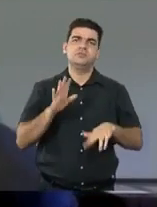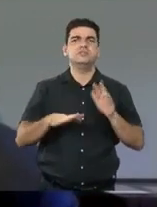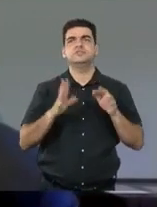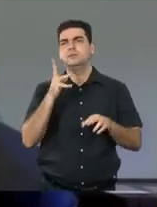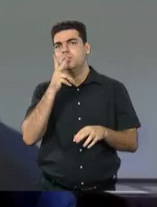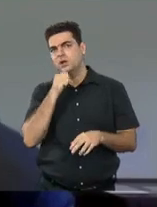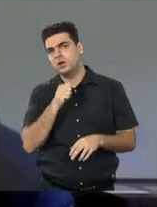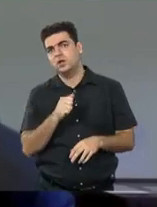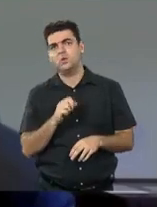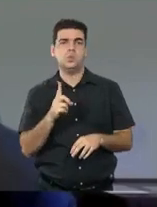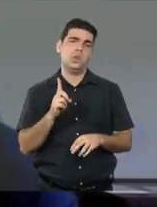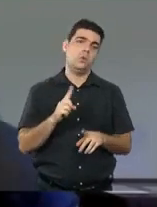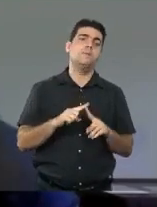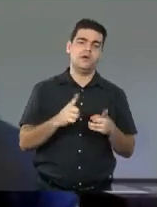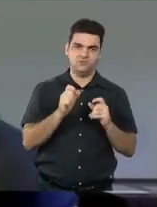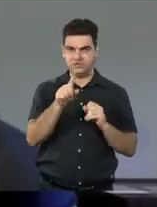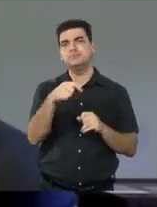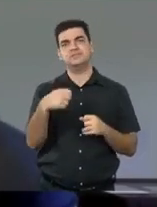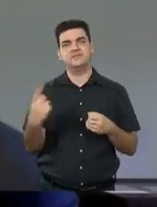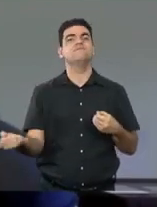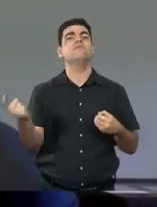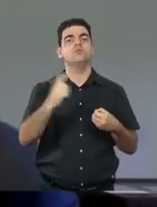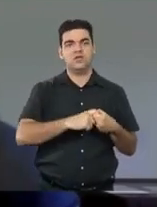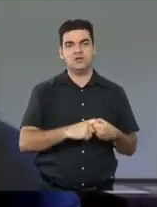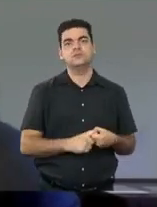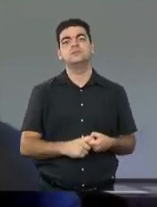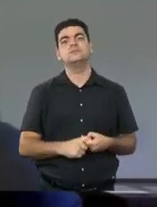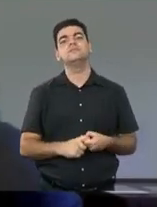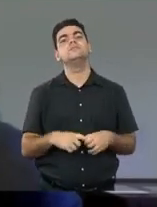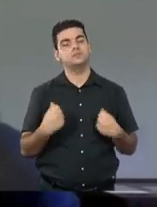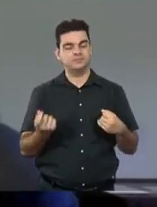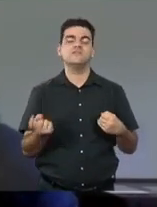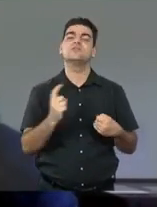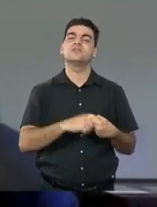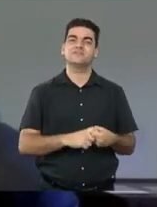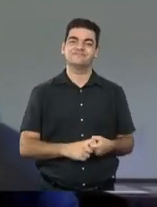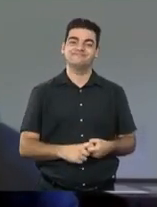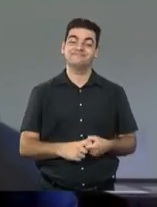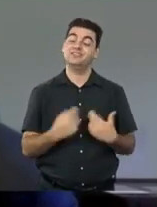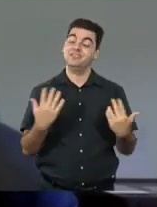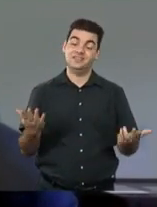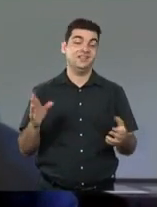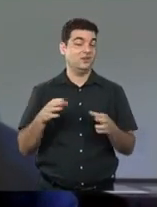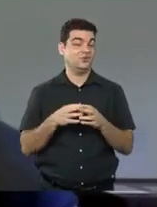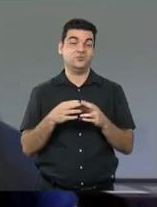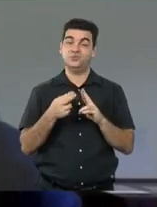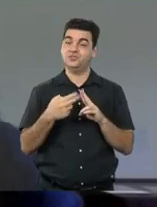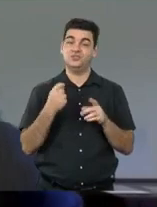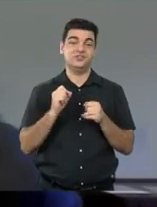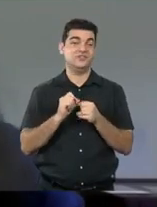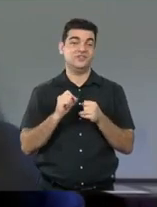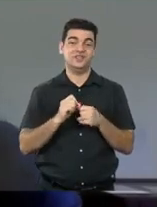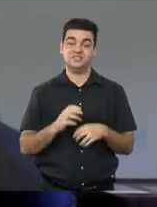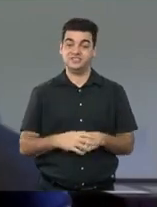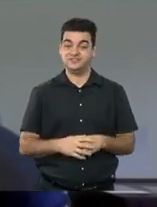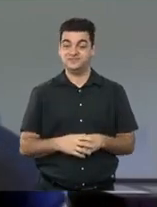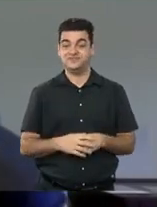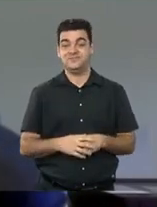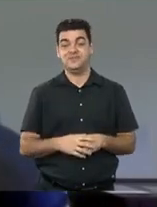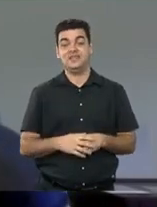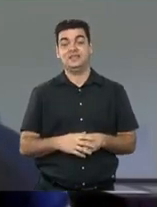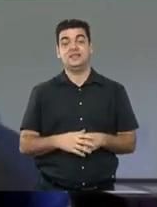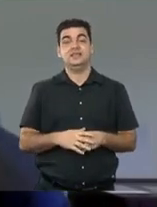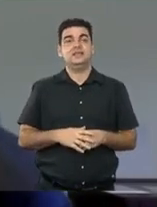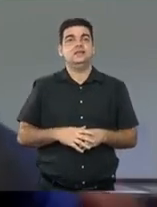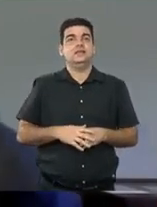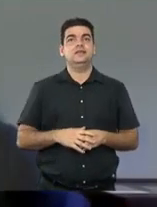profissional ou você vai retornar quando você estiver mais velho. Esse é o caminho que muitos indígenas fazem. Na verdade, nunca um indígena e